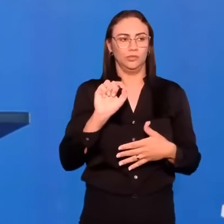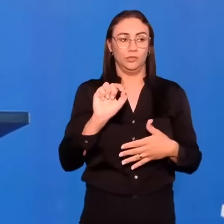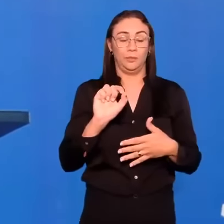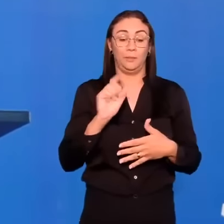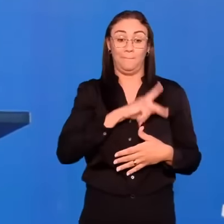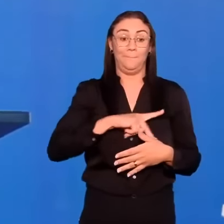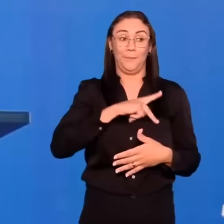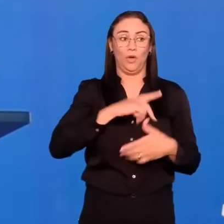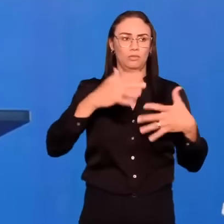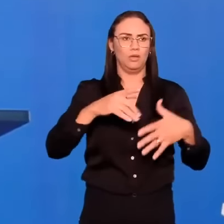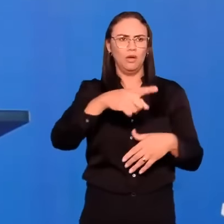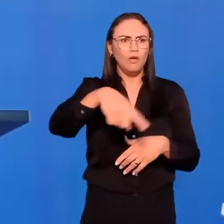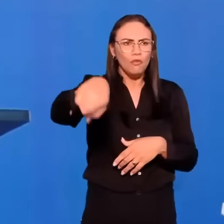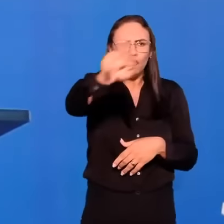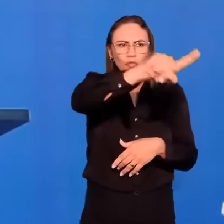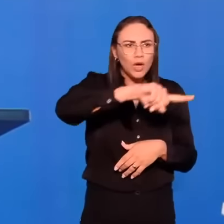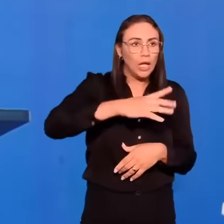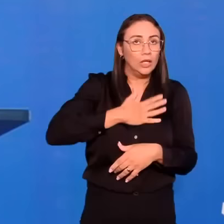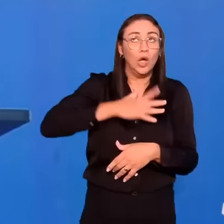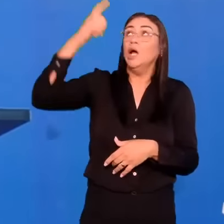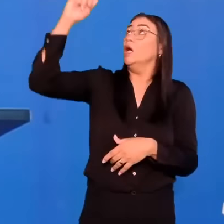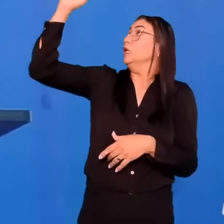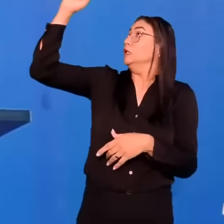Não quer ser punido pela autoridade?